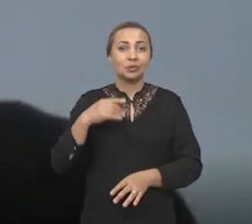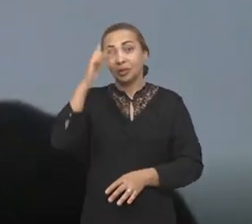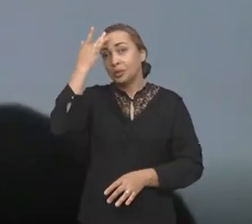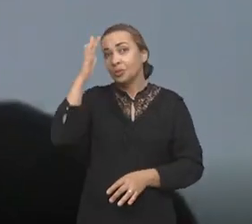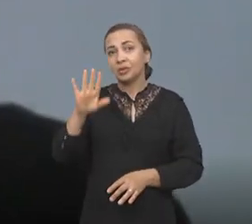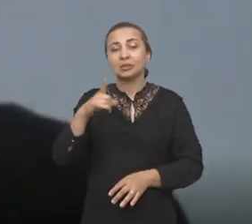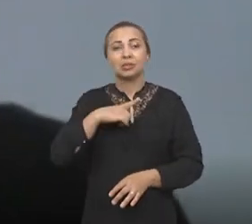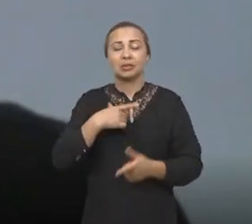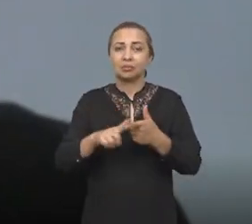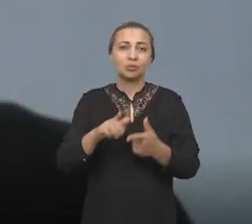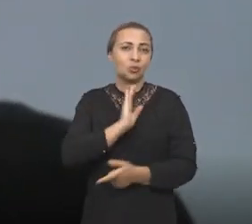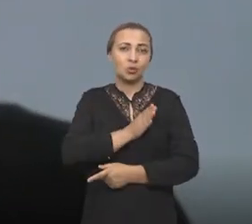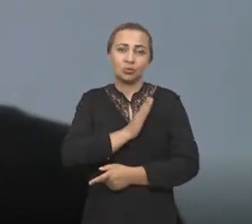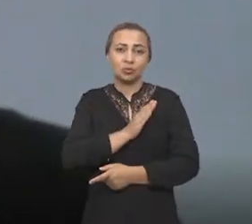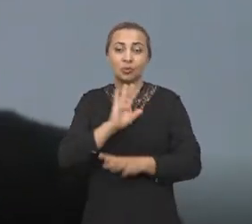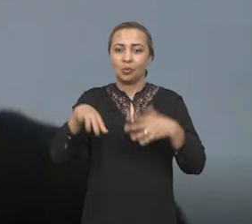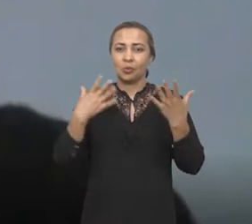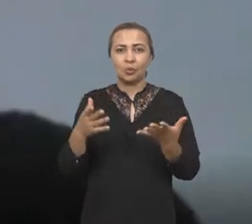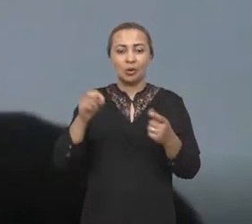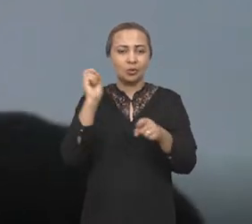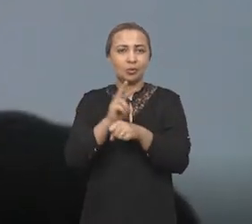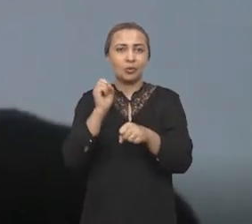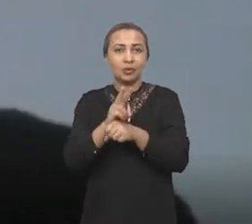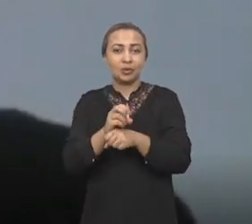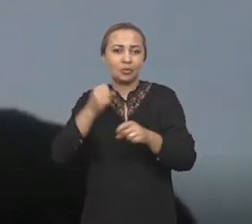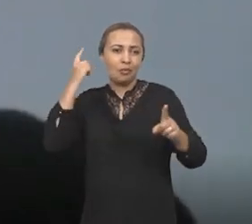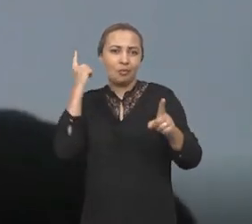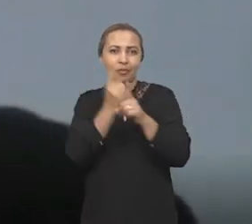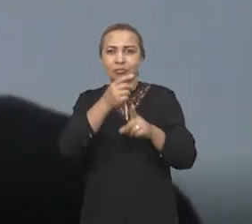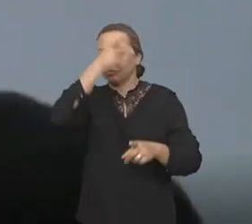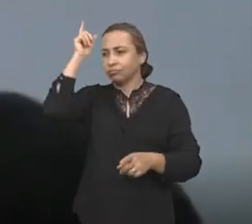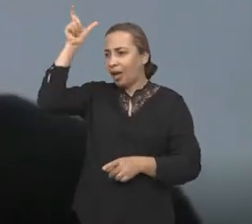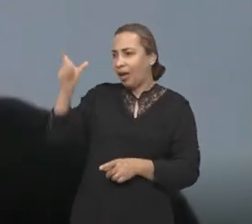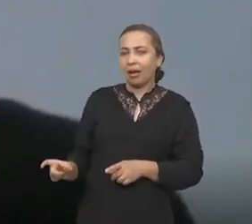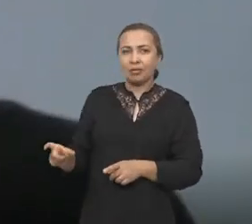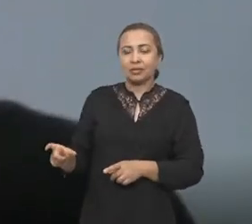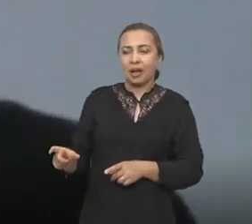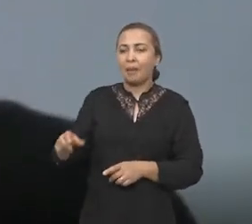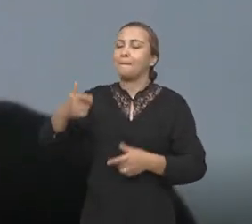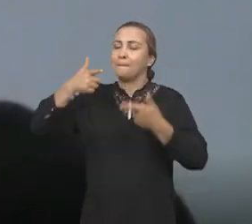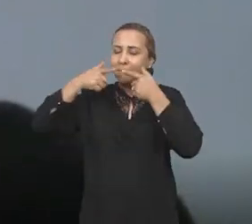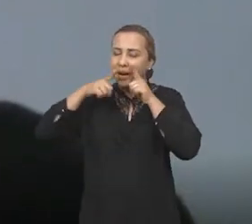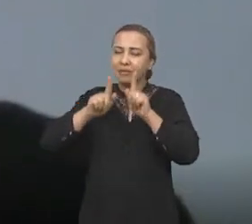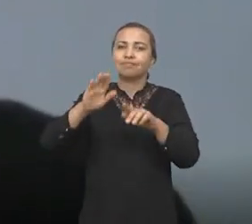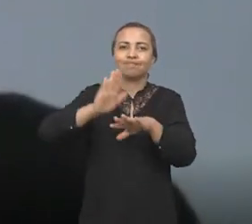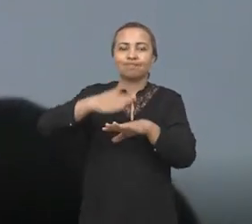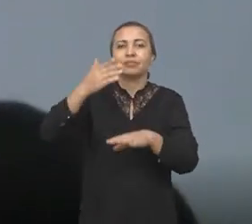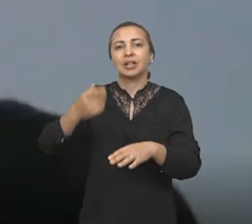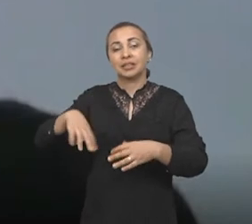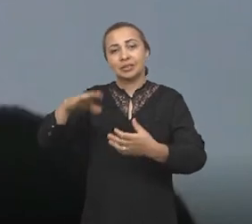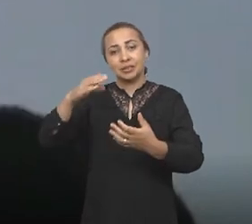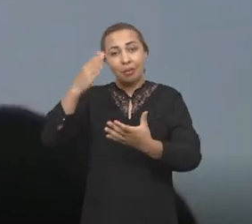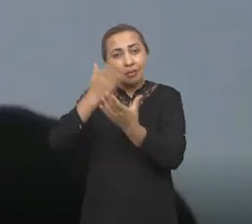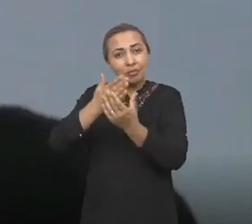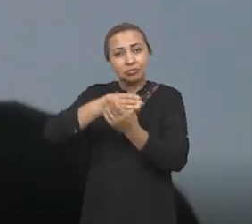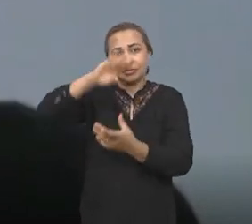que tem uma comorbidade cardocirculatória, quando o vírus atinge o organismo desse indivíduo, ele intensifica ainda mais esse processo inflamatório que já